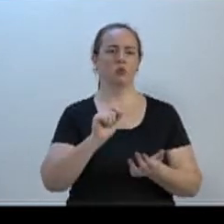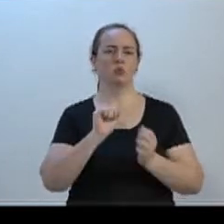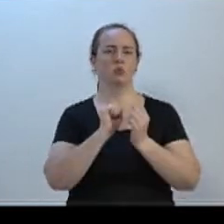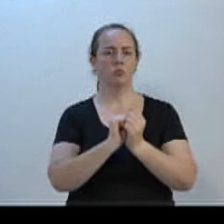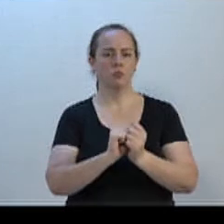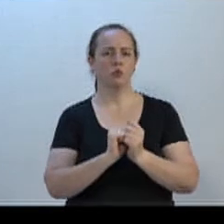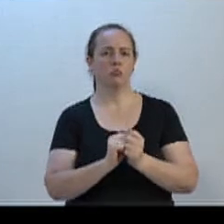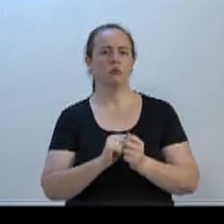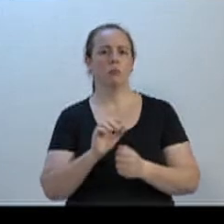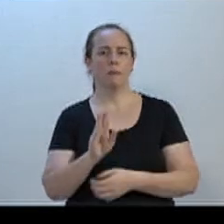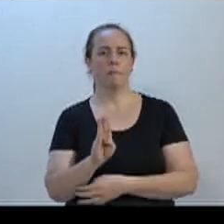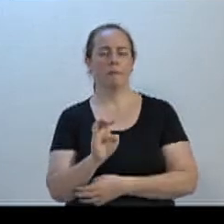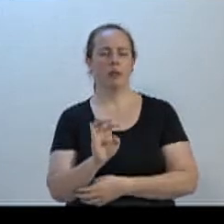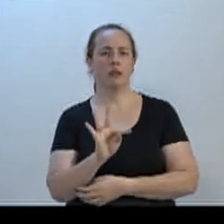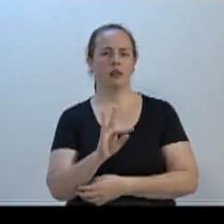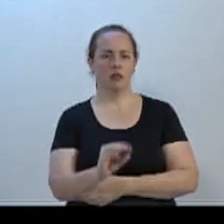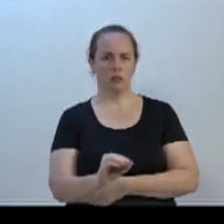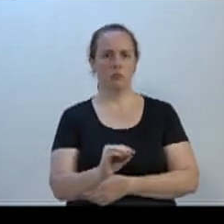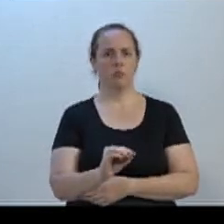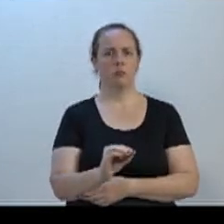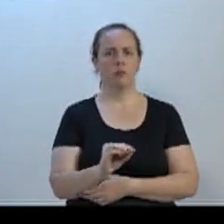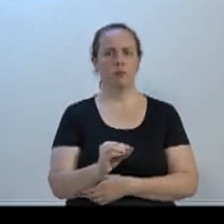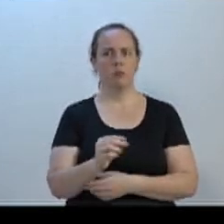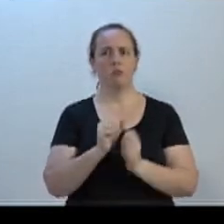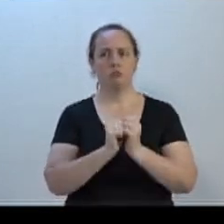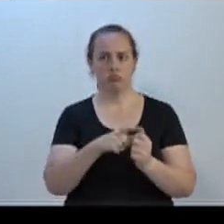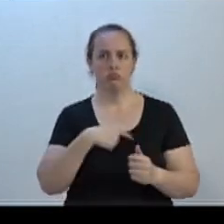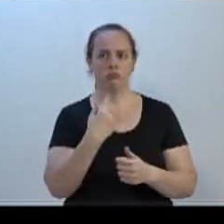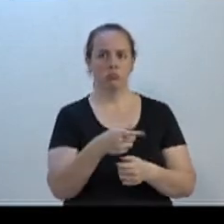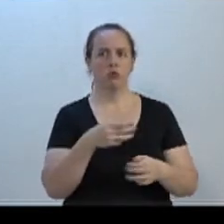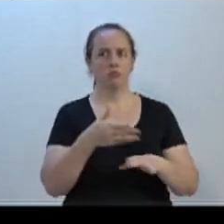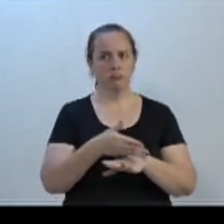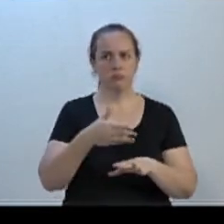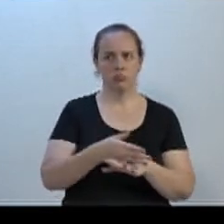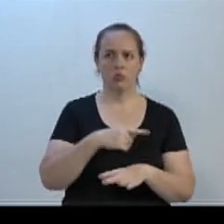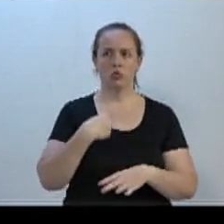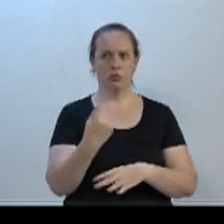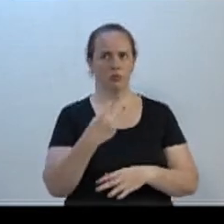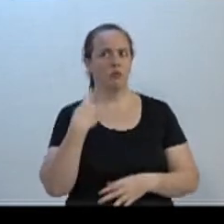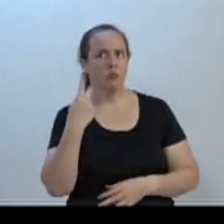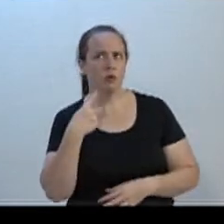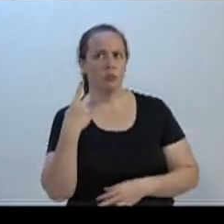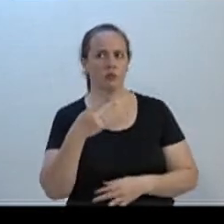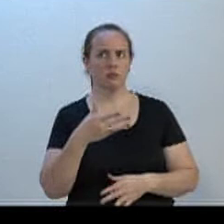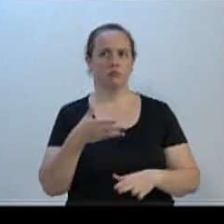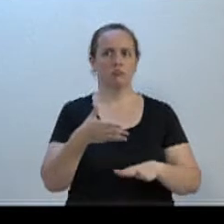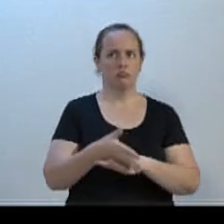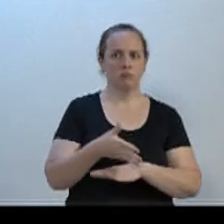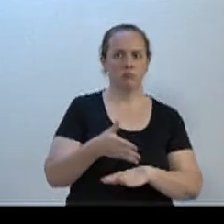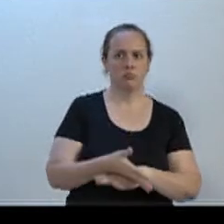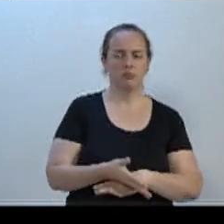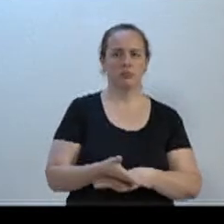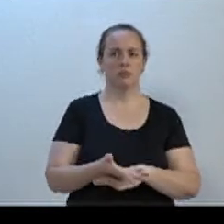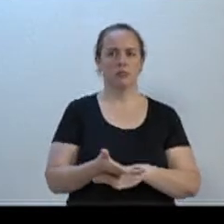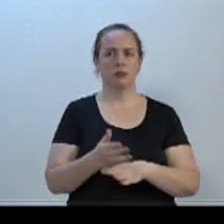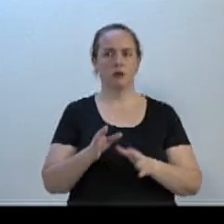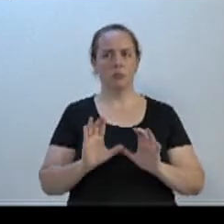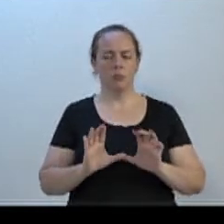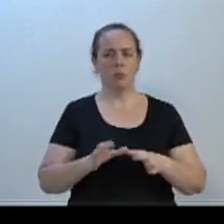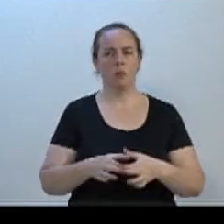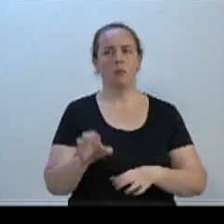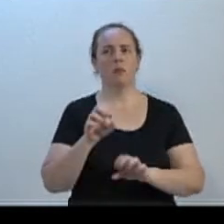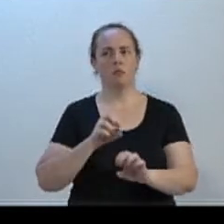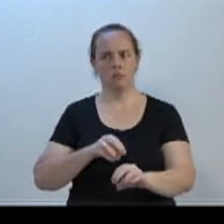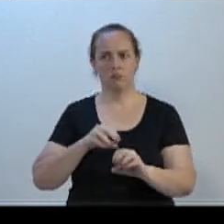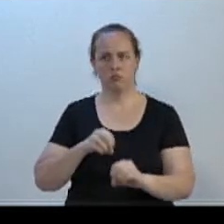com o Beto da Bela Janela, e conosco, que fizemos parte, nós vereadores que fazemos parte da comissão de